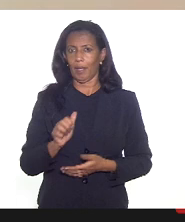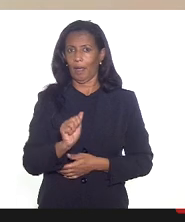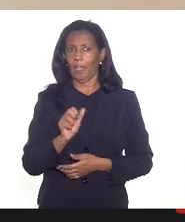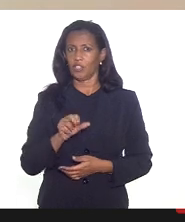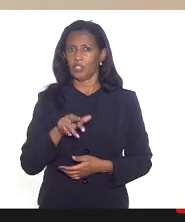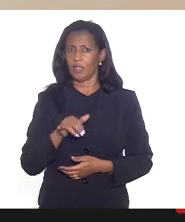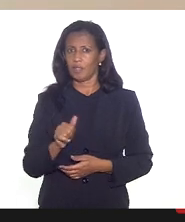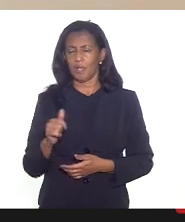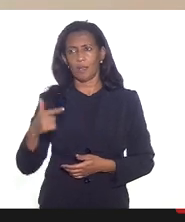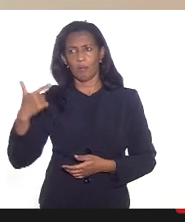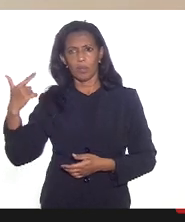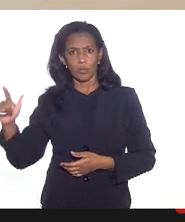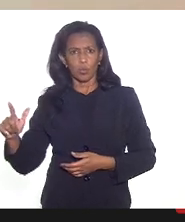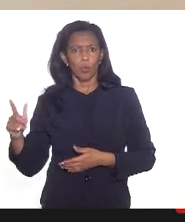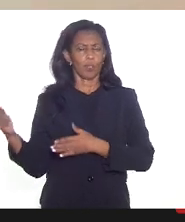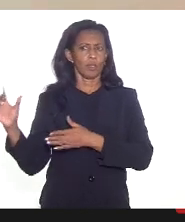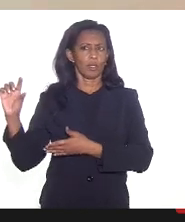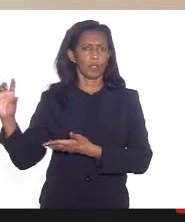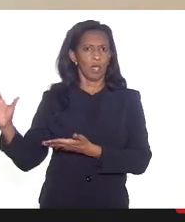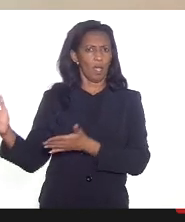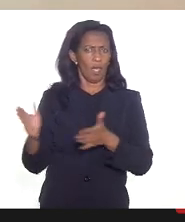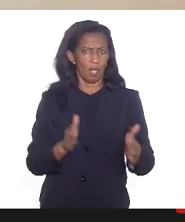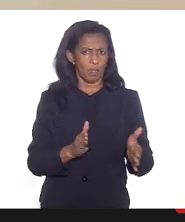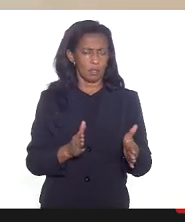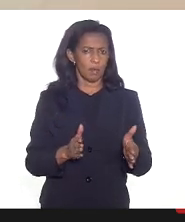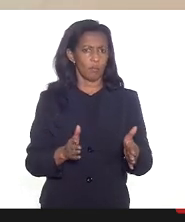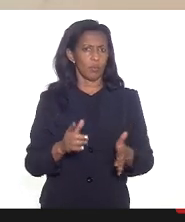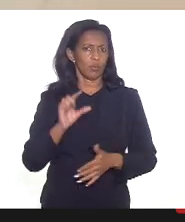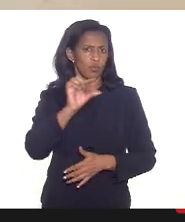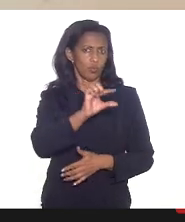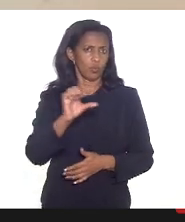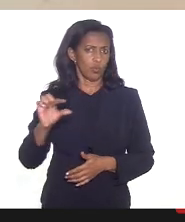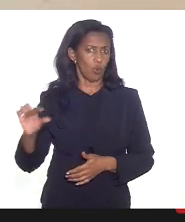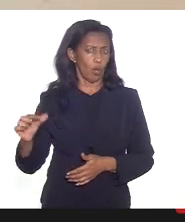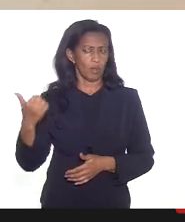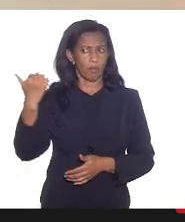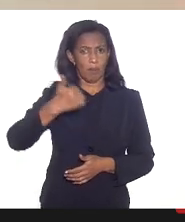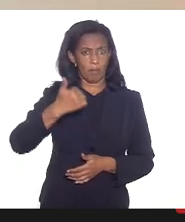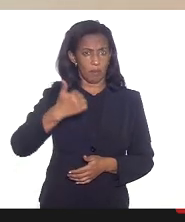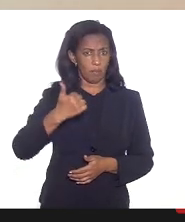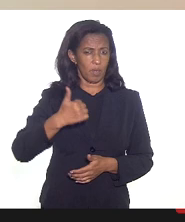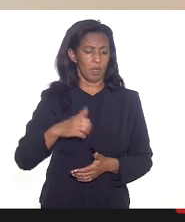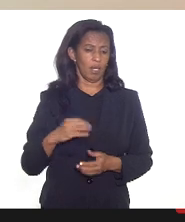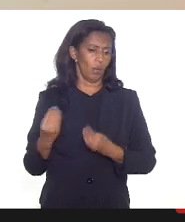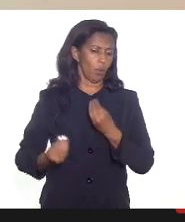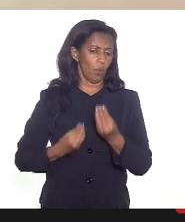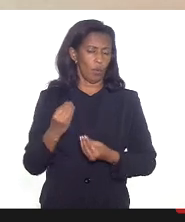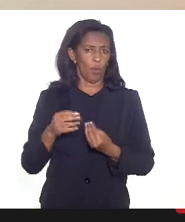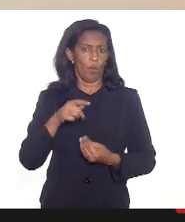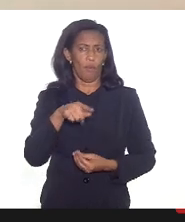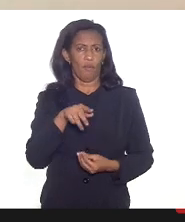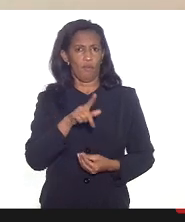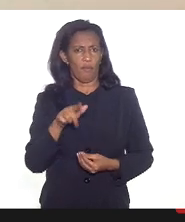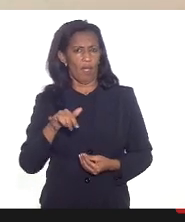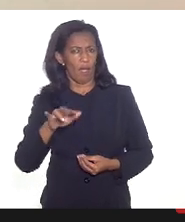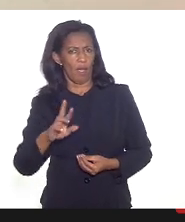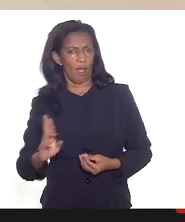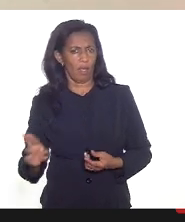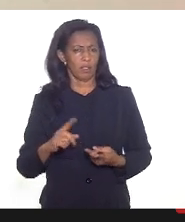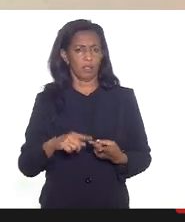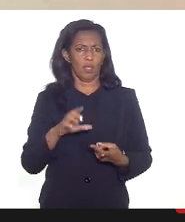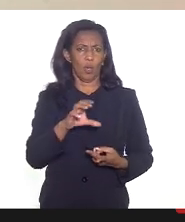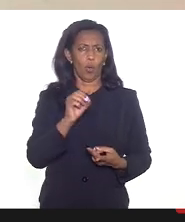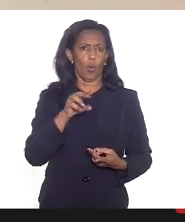mas o que nós temos recebido por exemplo de doses para a primeira dose como a Pfizer a